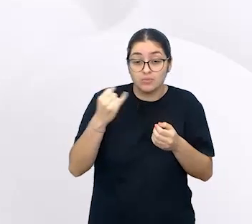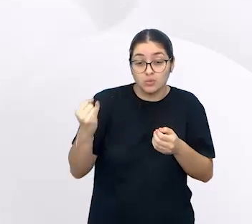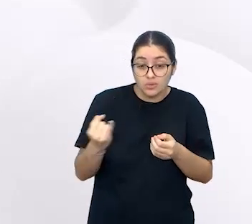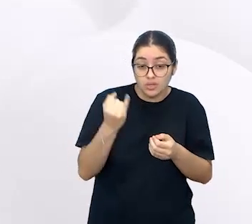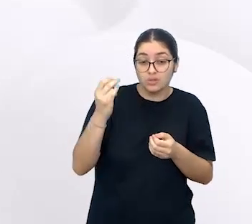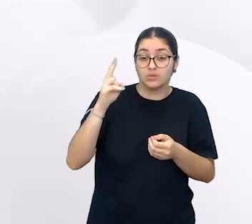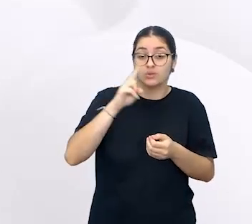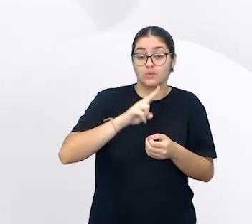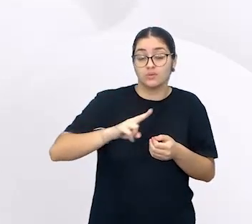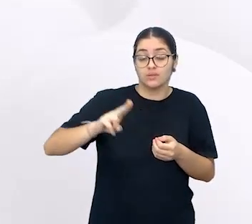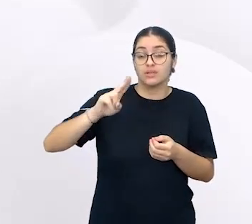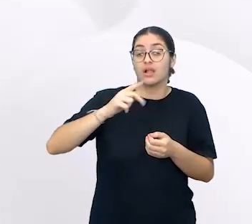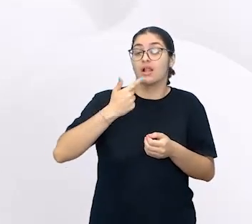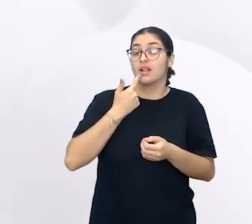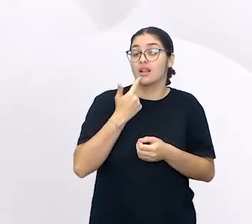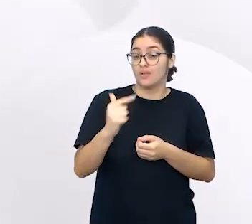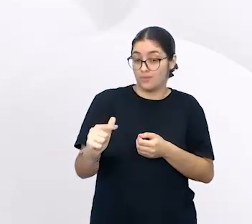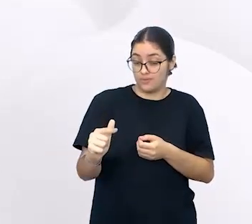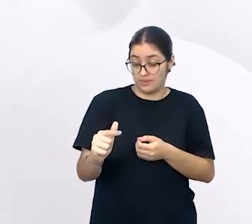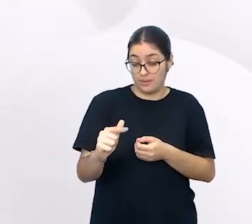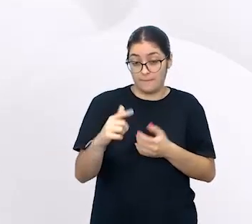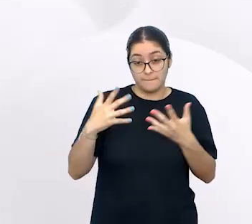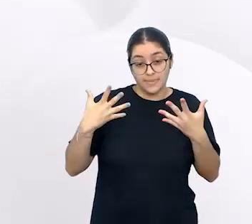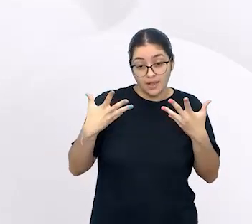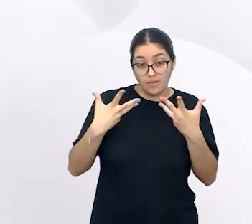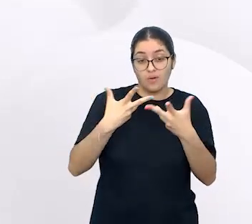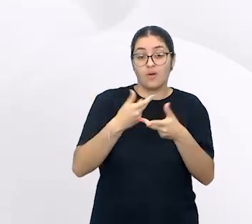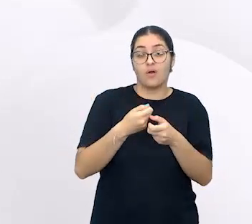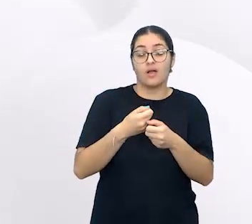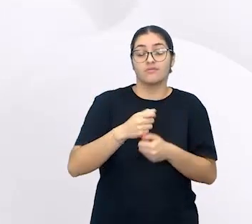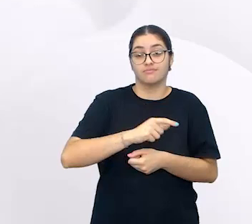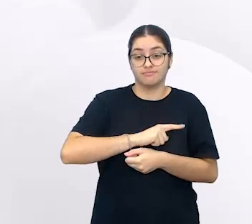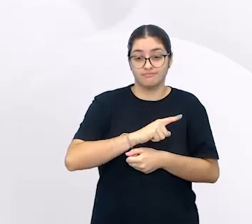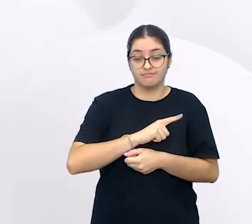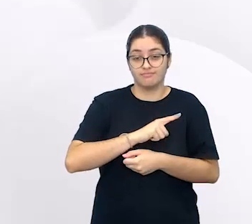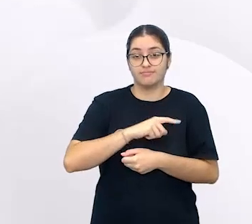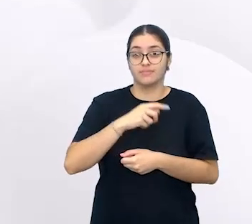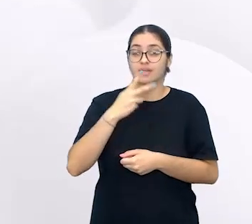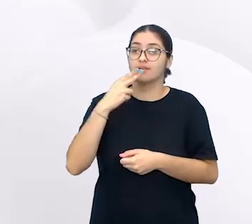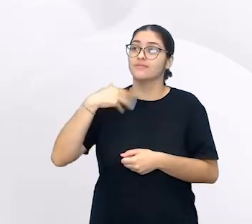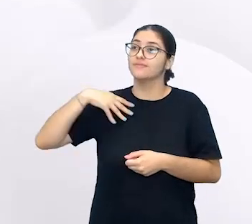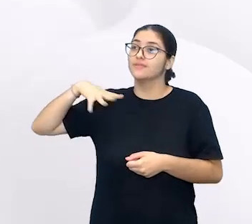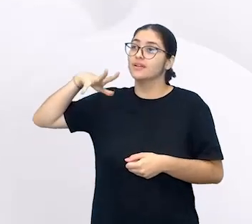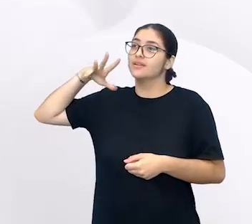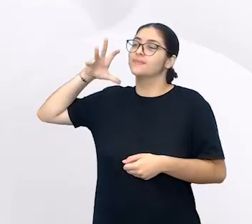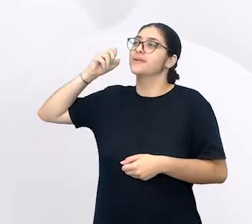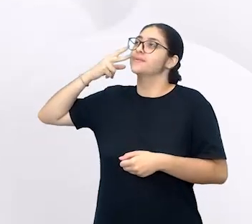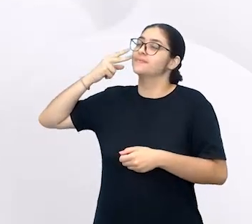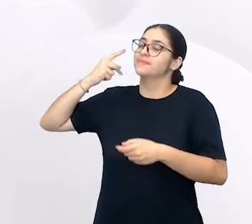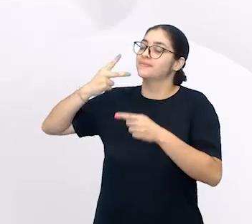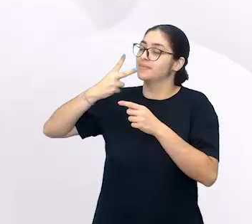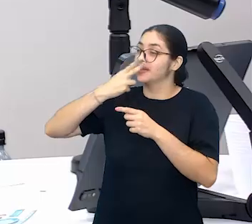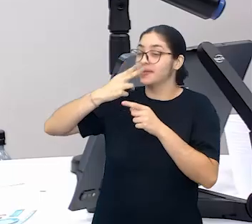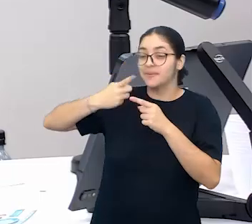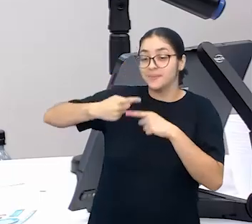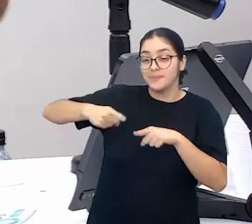eficientemente essa língua maravilhosa que a gente tem, que a gente ouve e tem feito uma orquestra. Se a gente se